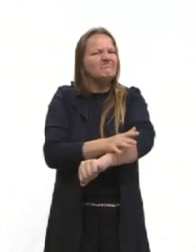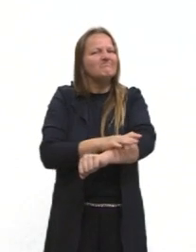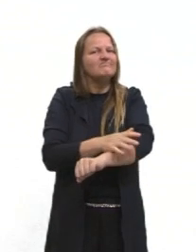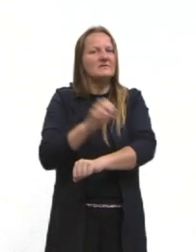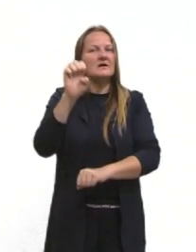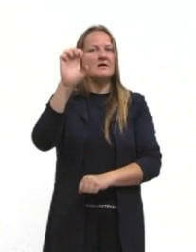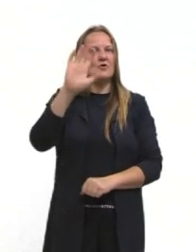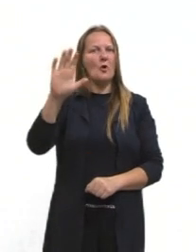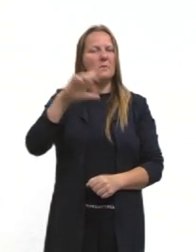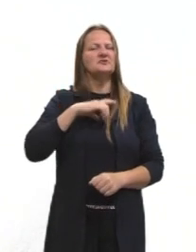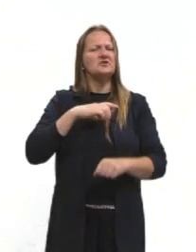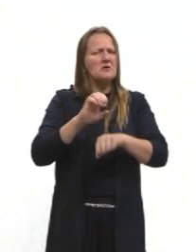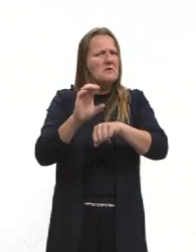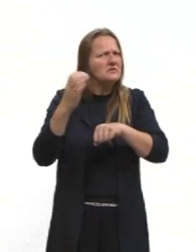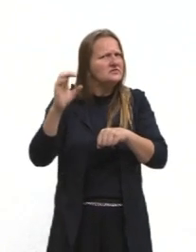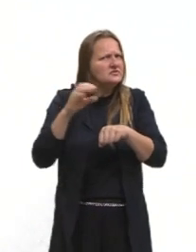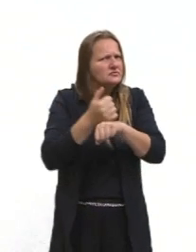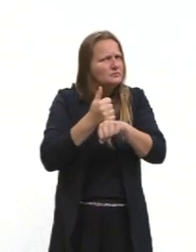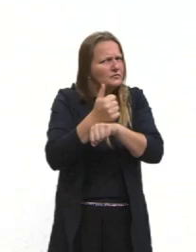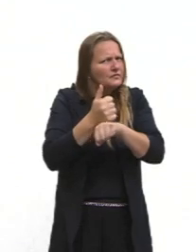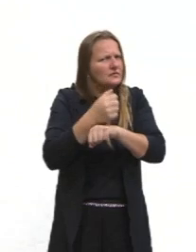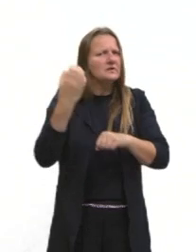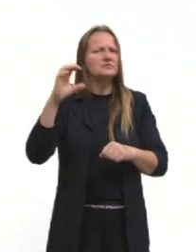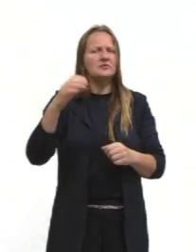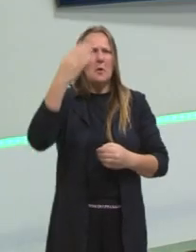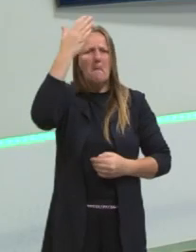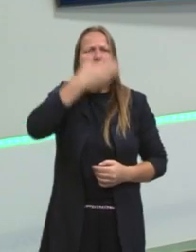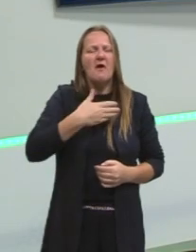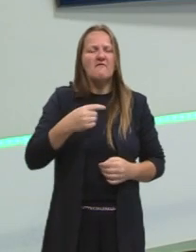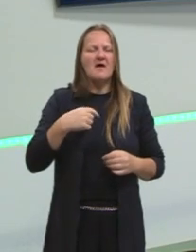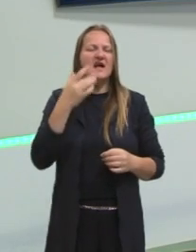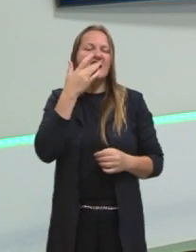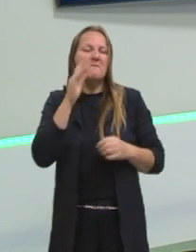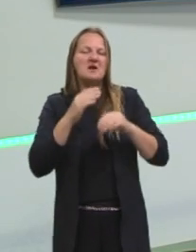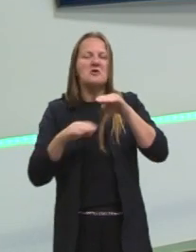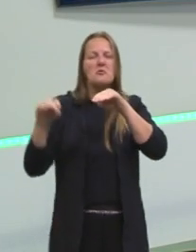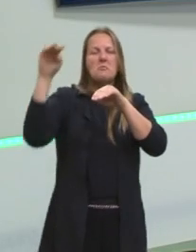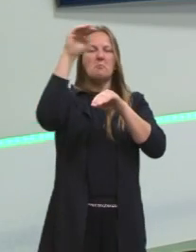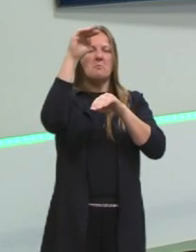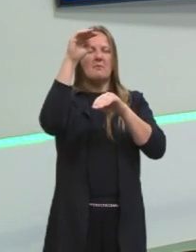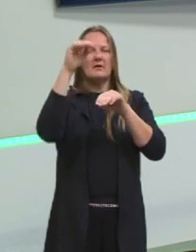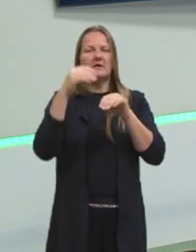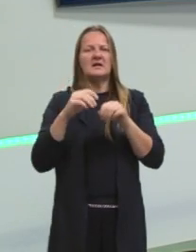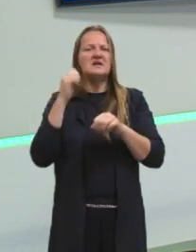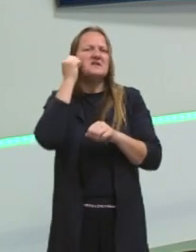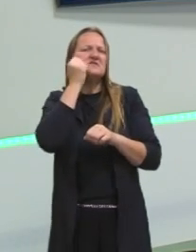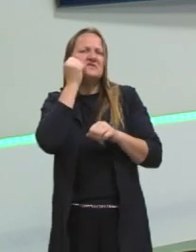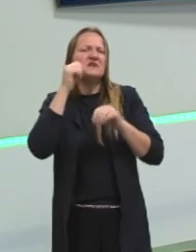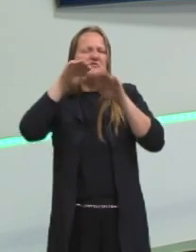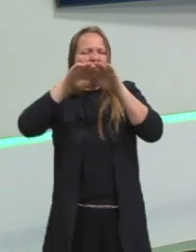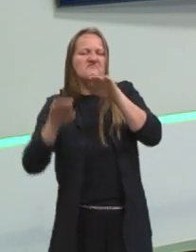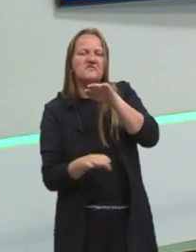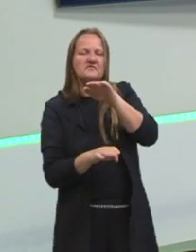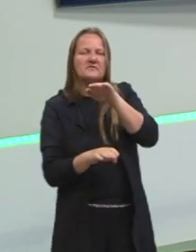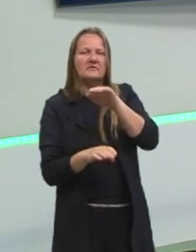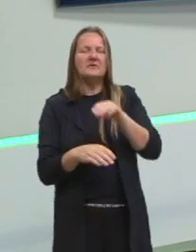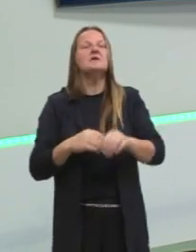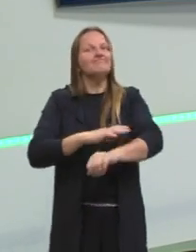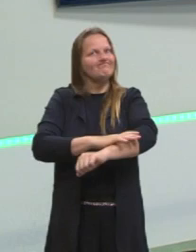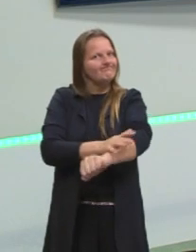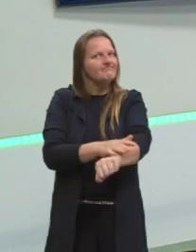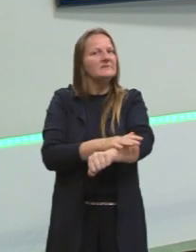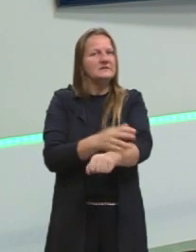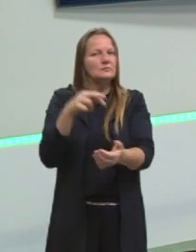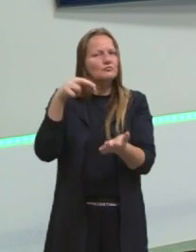Tinha cientistas que tentavam comprovar a superioridade da raça branca. Então, o racismo era uma